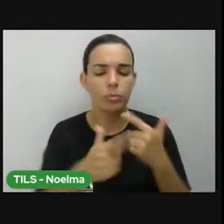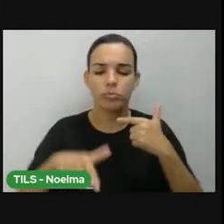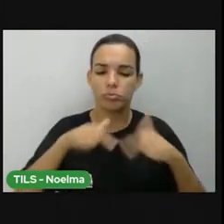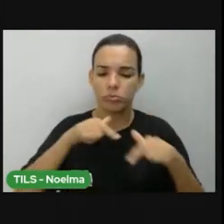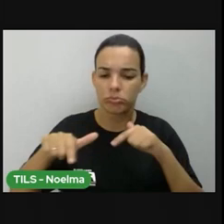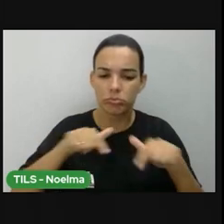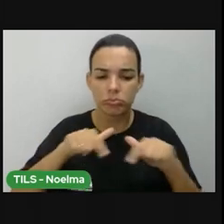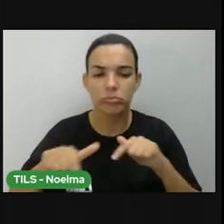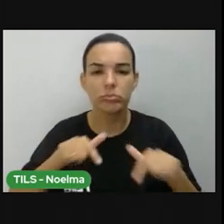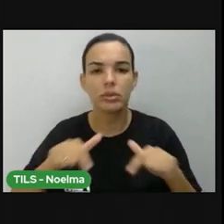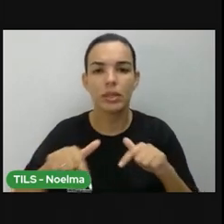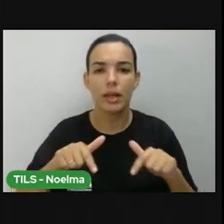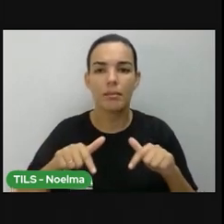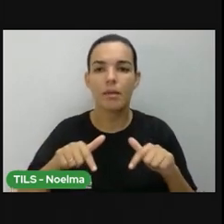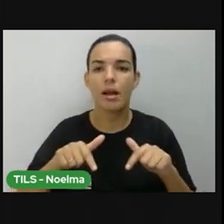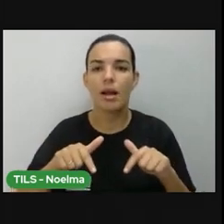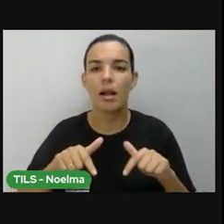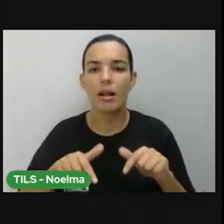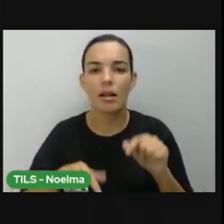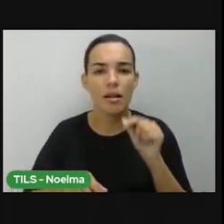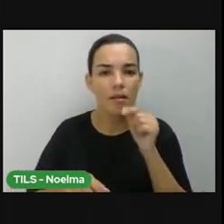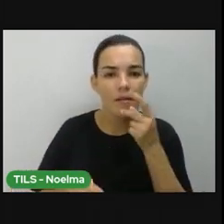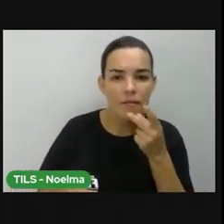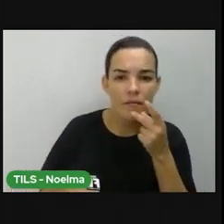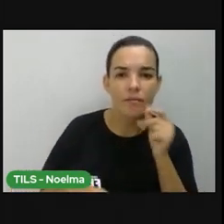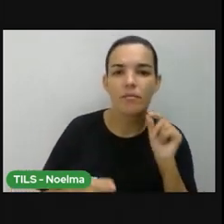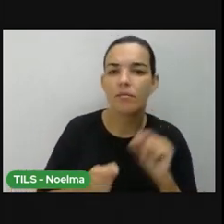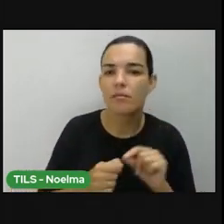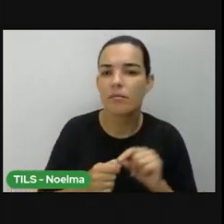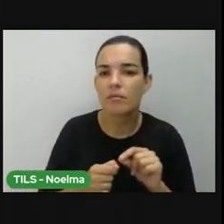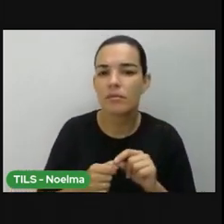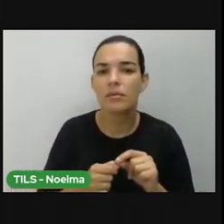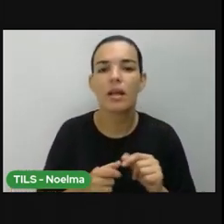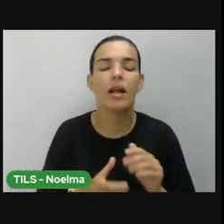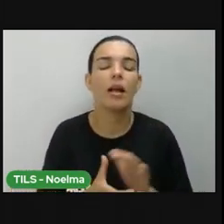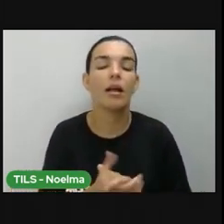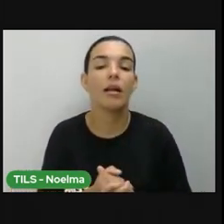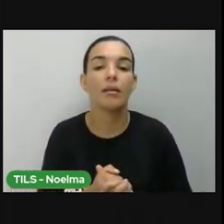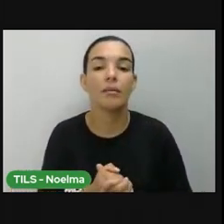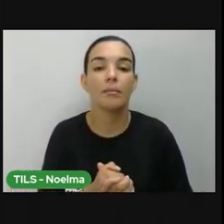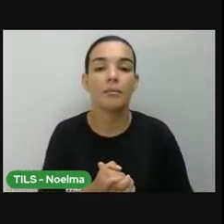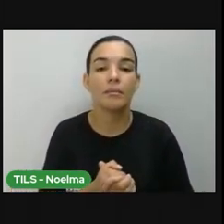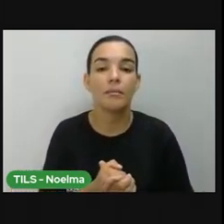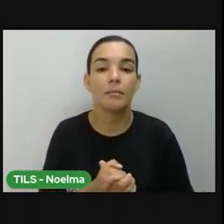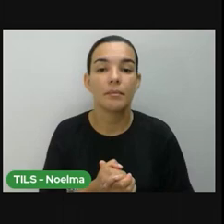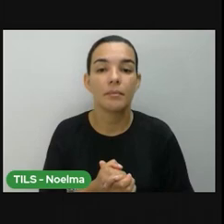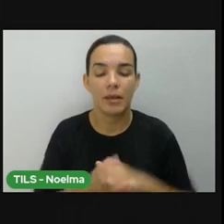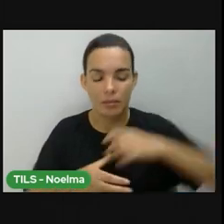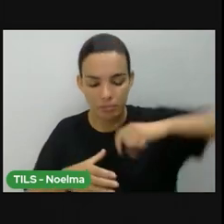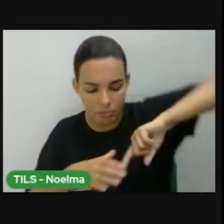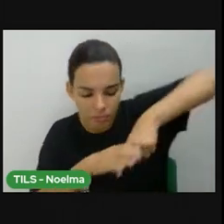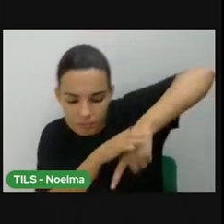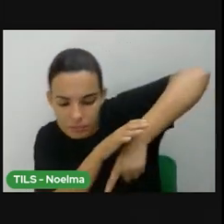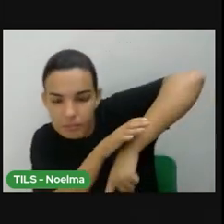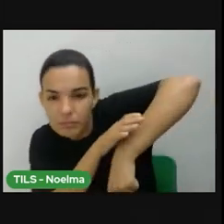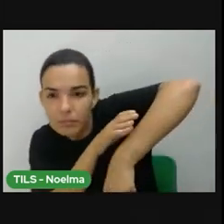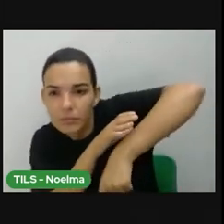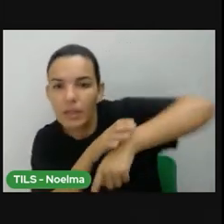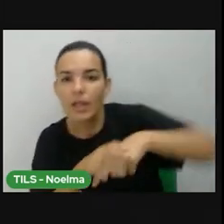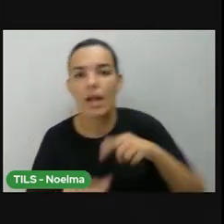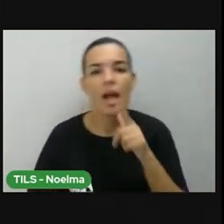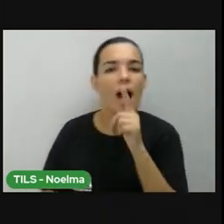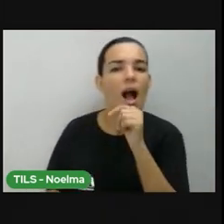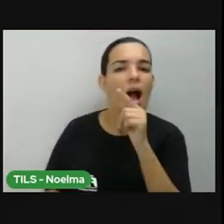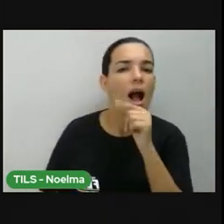eu tenho cavado uma cisterna, também que tinha chegado, recepido, casado, uns três anos casado, caveu uma cisterna, cisterna só tinha,